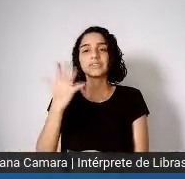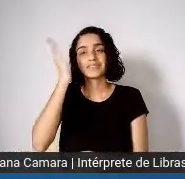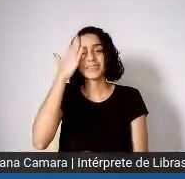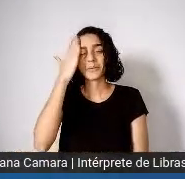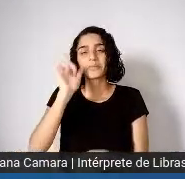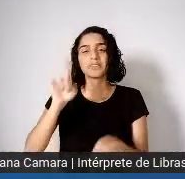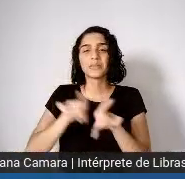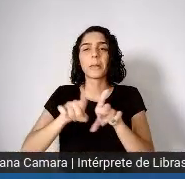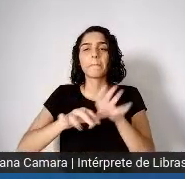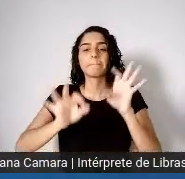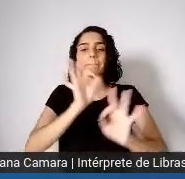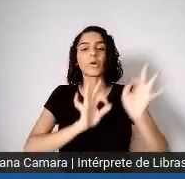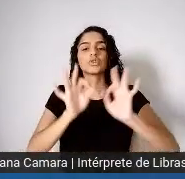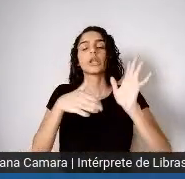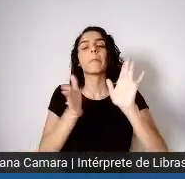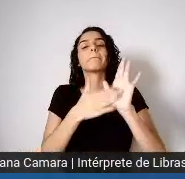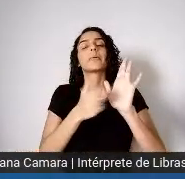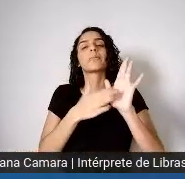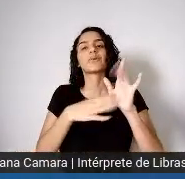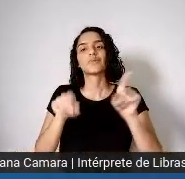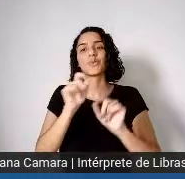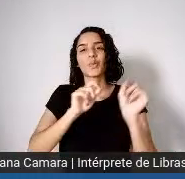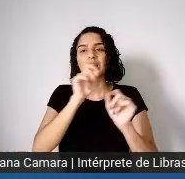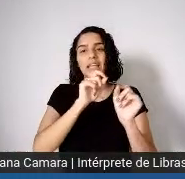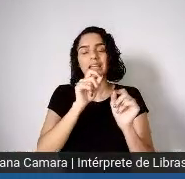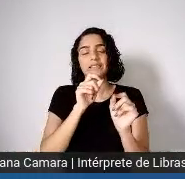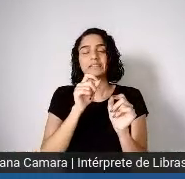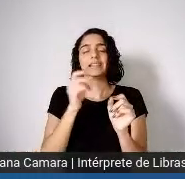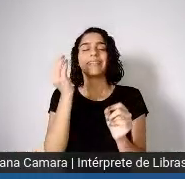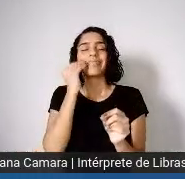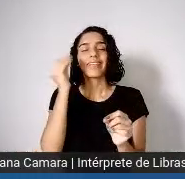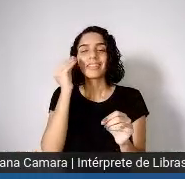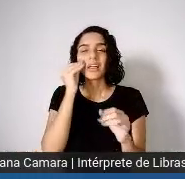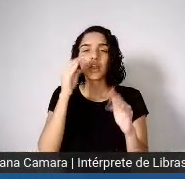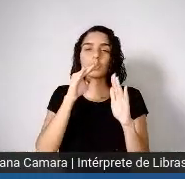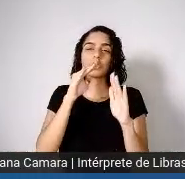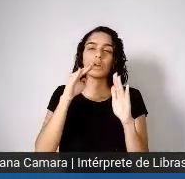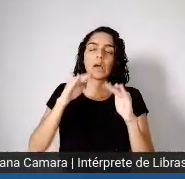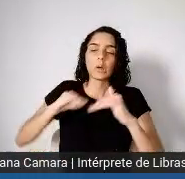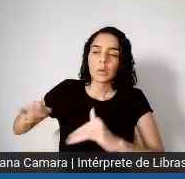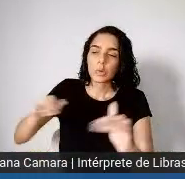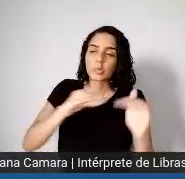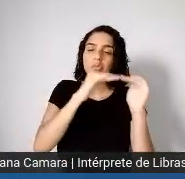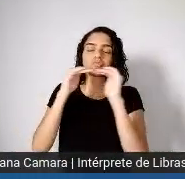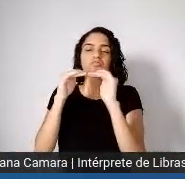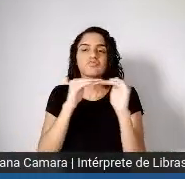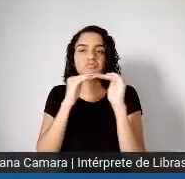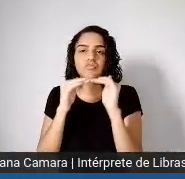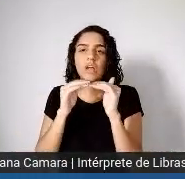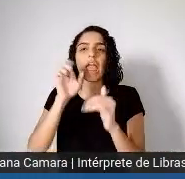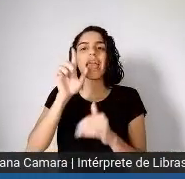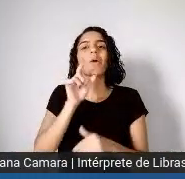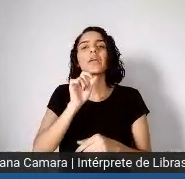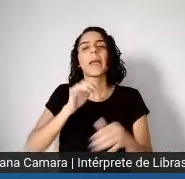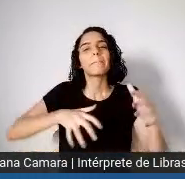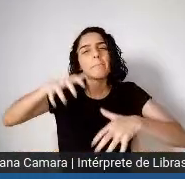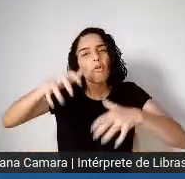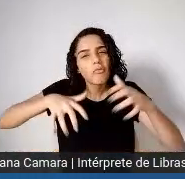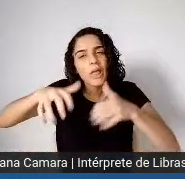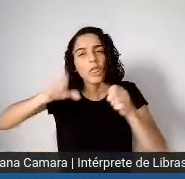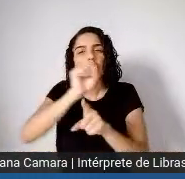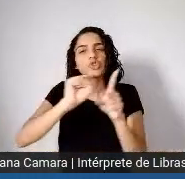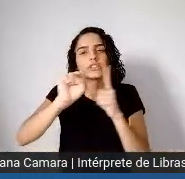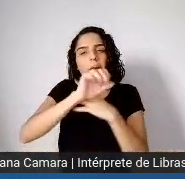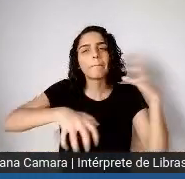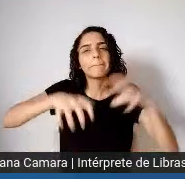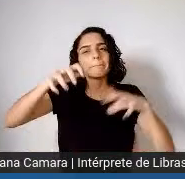propostas, iniciativas para reduzi-la, que vêm da academia, que vêm do movimento social, que vêm do movimento sindical, que